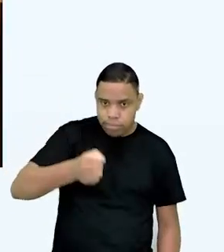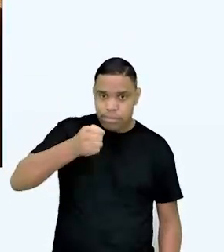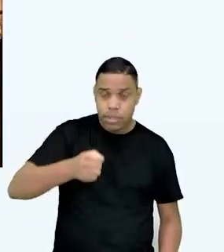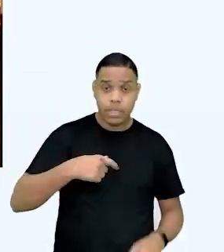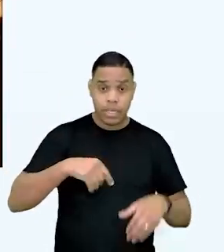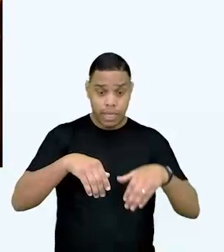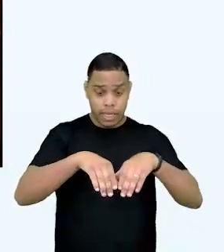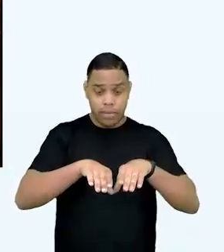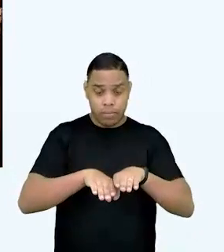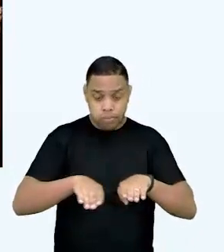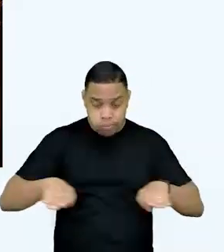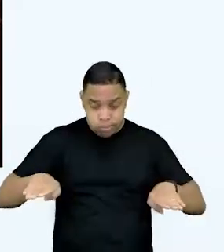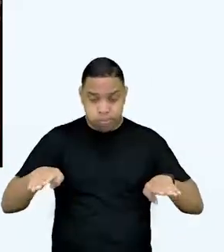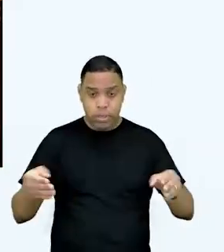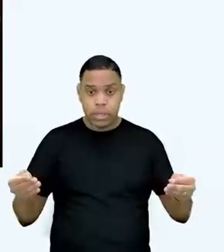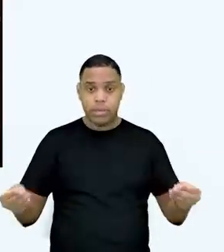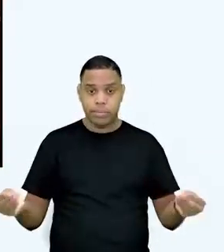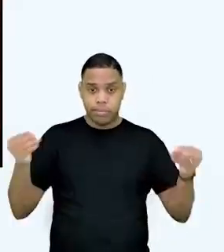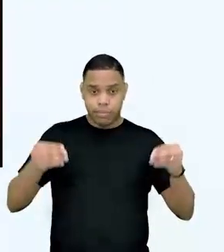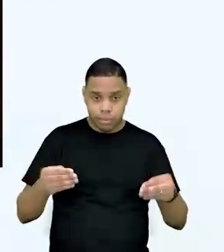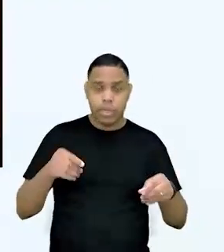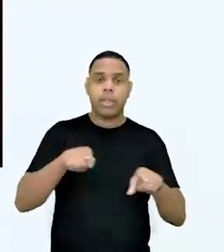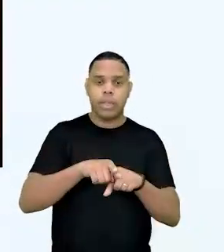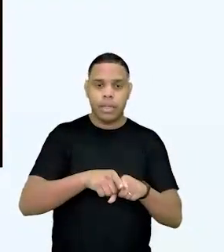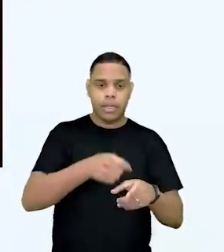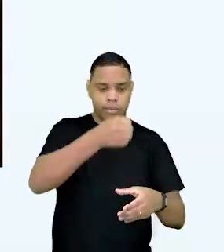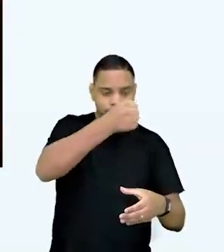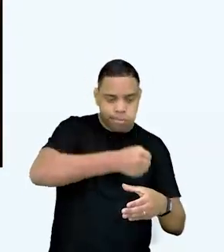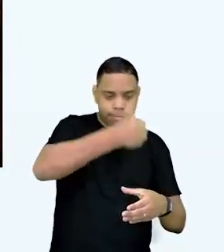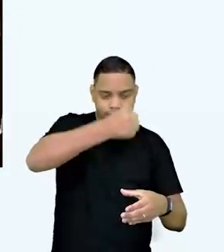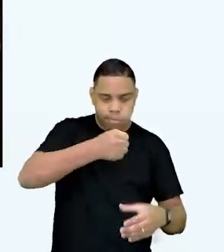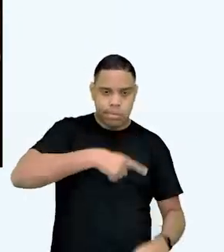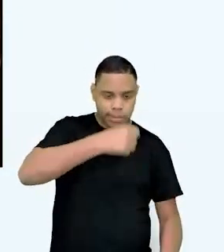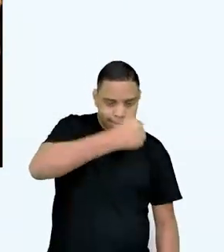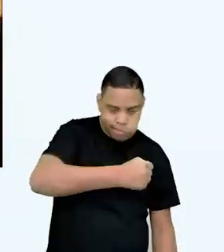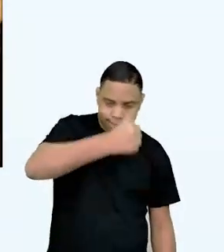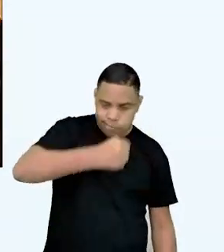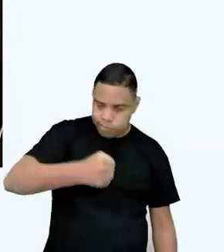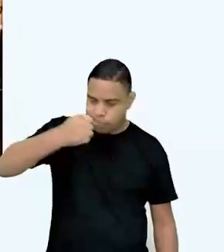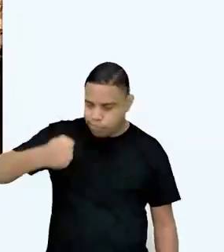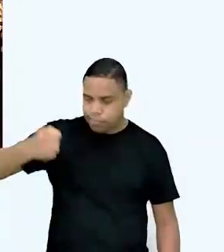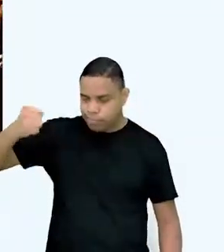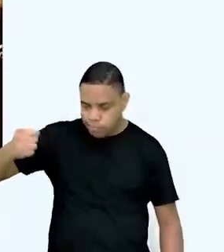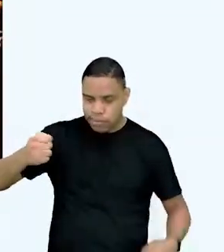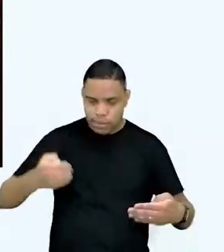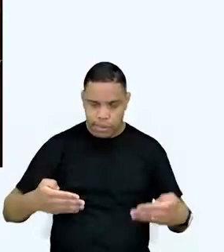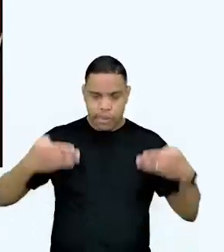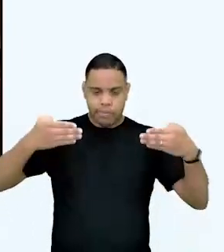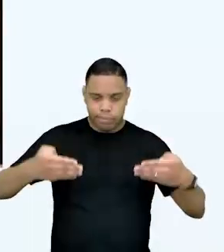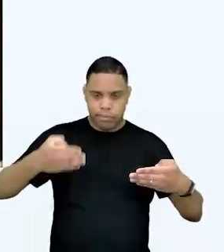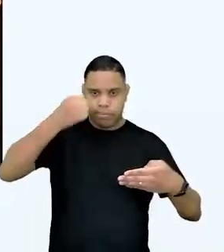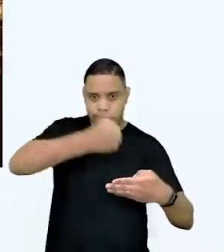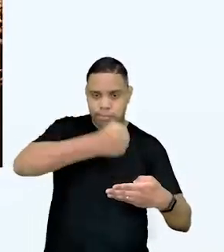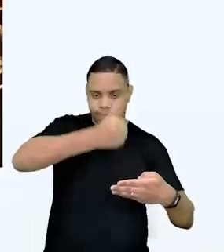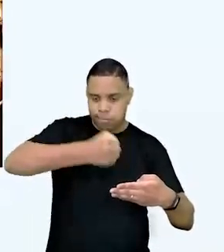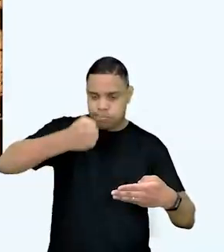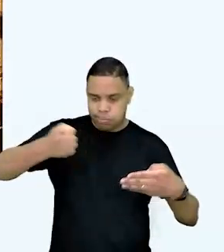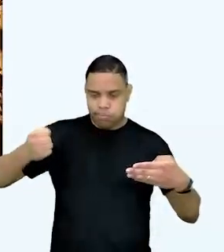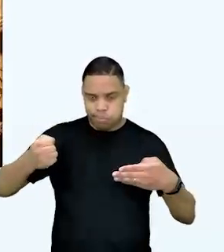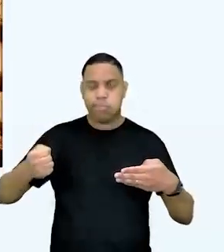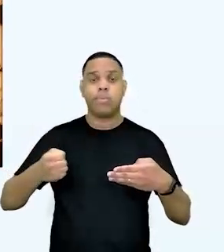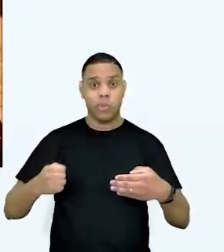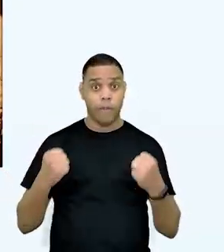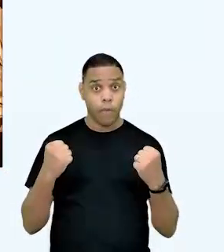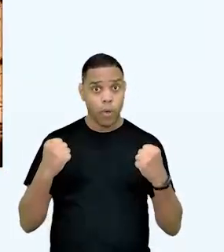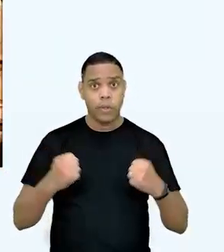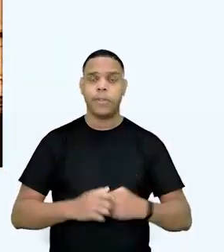quando você põe a camada nova, você faz o buraco e a palha da camada de cima entra na camada de baixo. Ah, Você vai criando uma amarração super